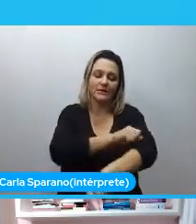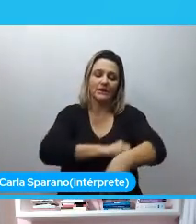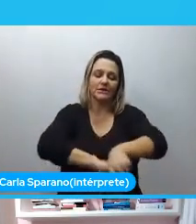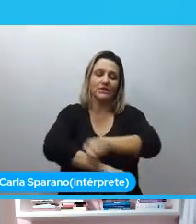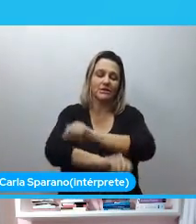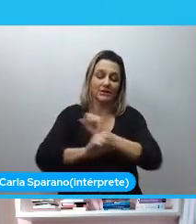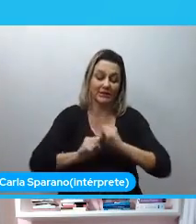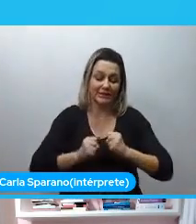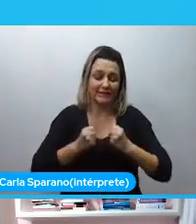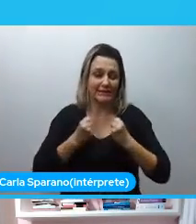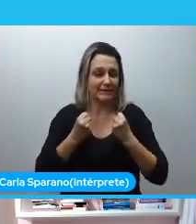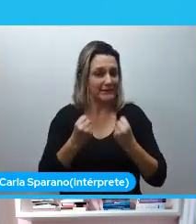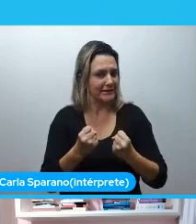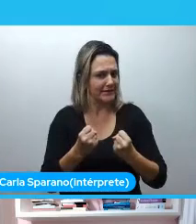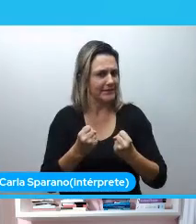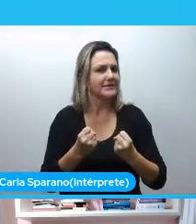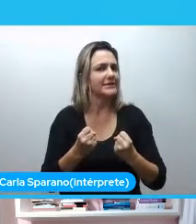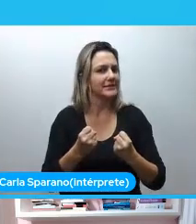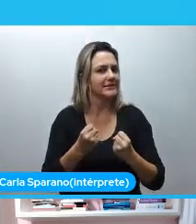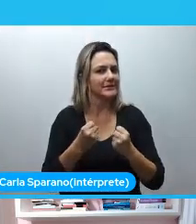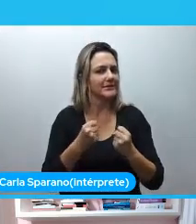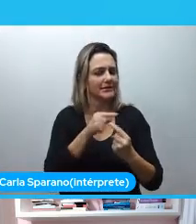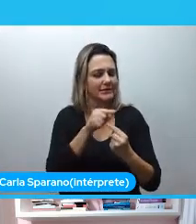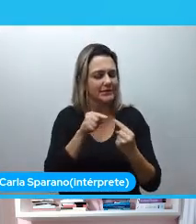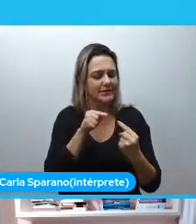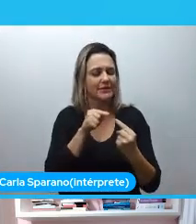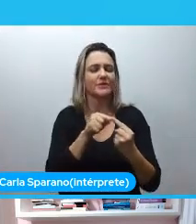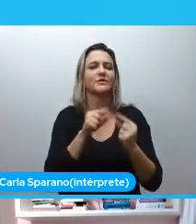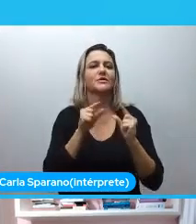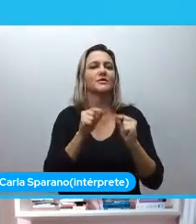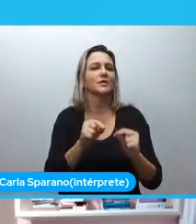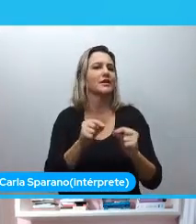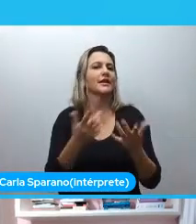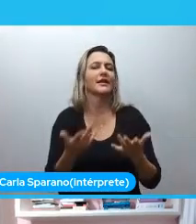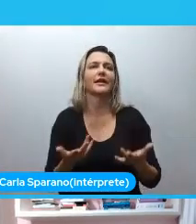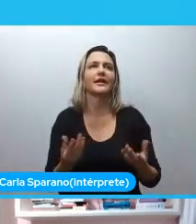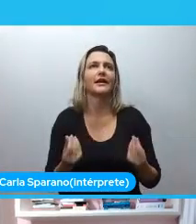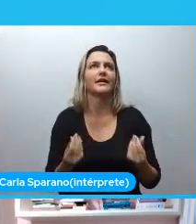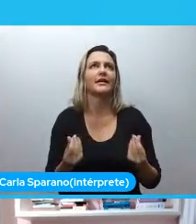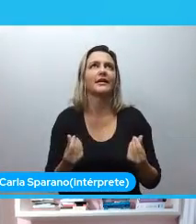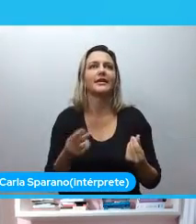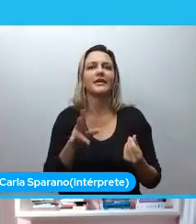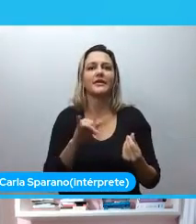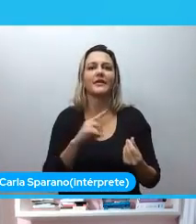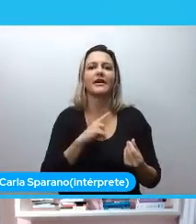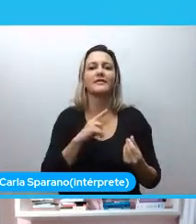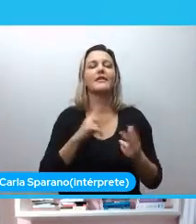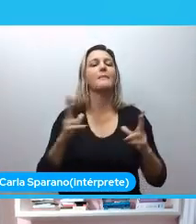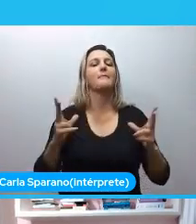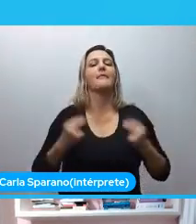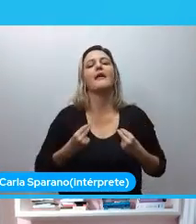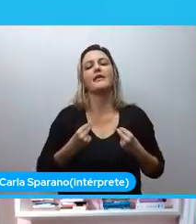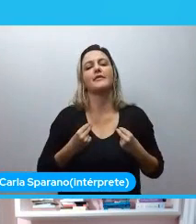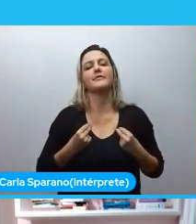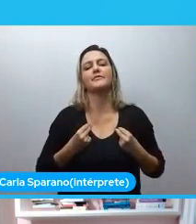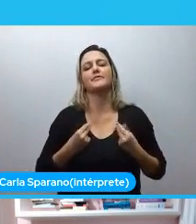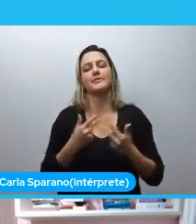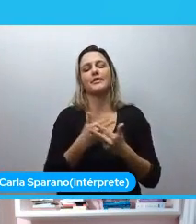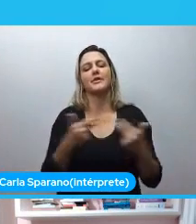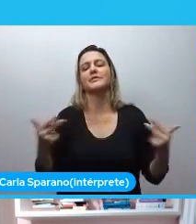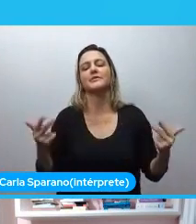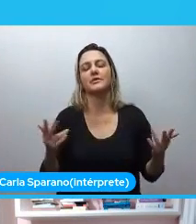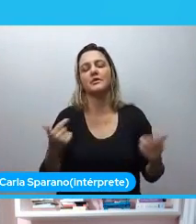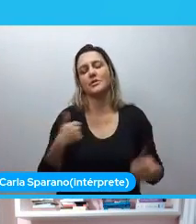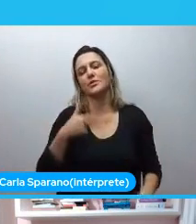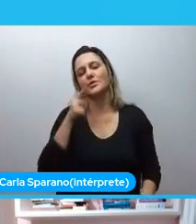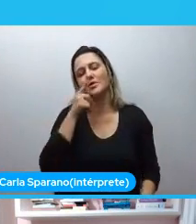é diretamente proporcional ao quanto você vai, sabe, o quanto você vai receber mérito pelas coisas, eu só